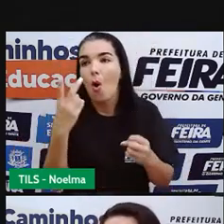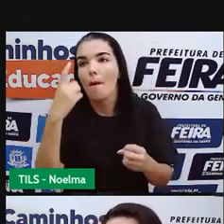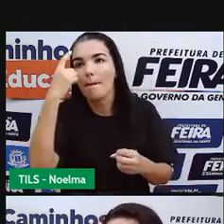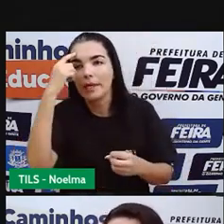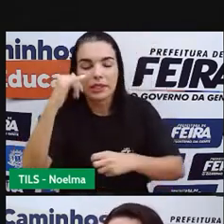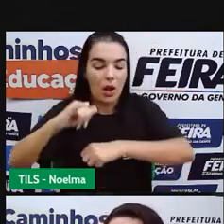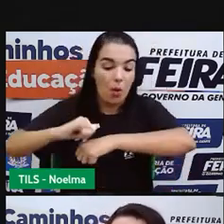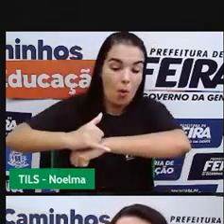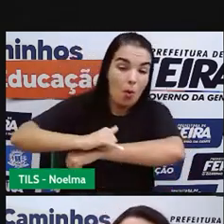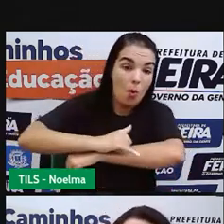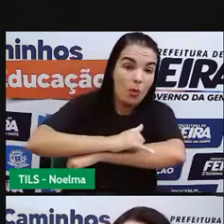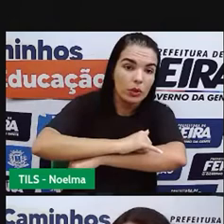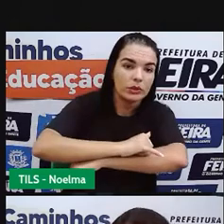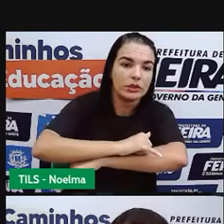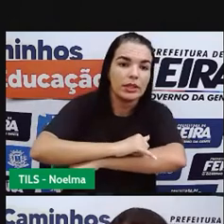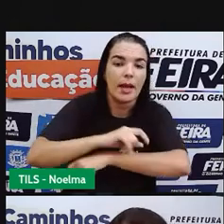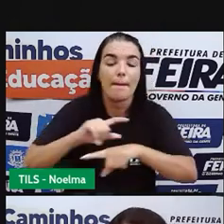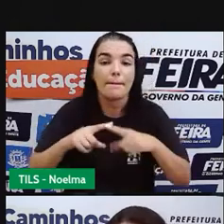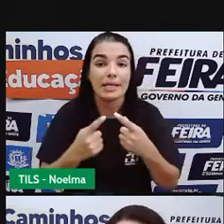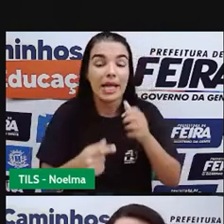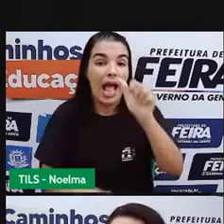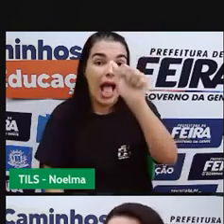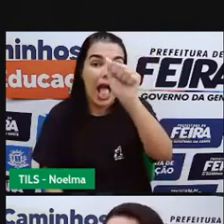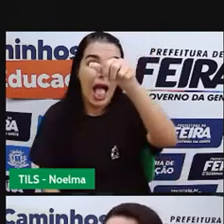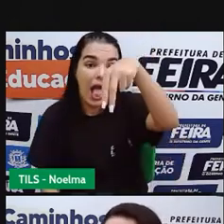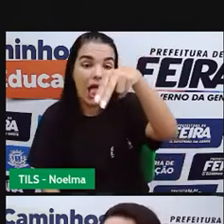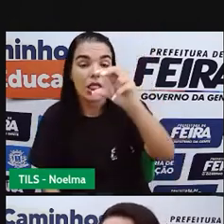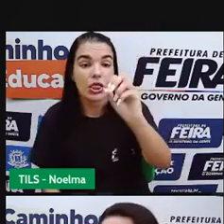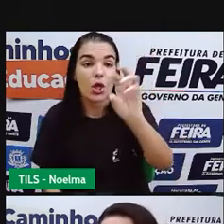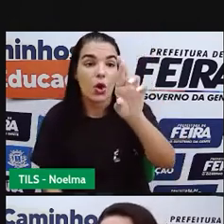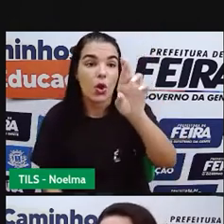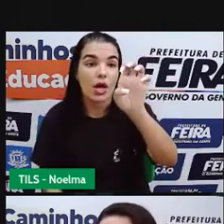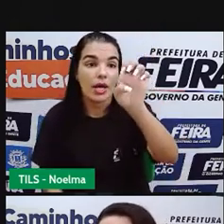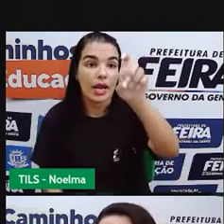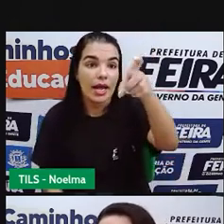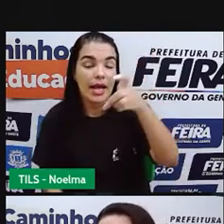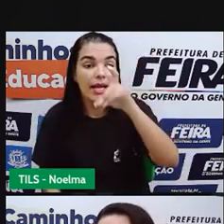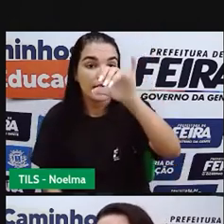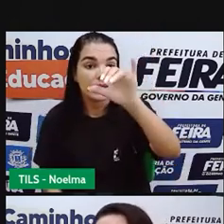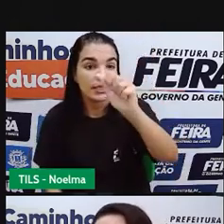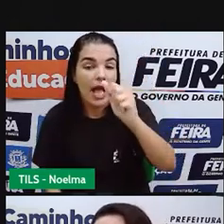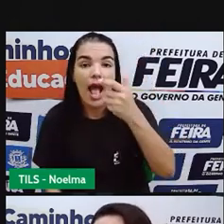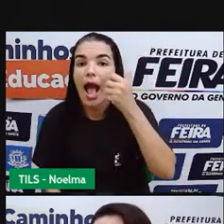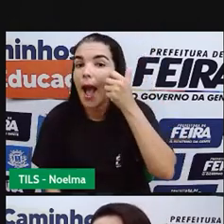na anorexia, a pessoa não come. E quando ela come alguma coisa, né?